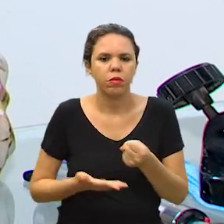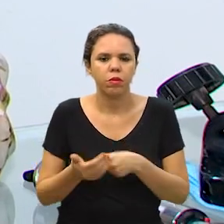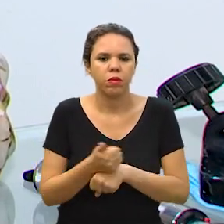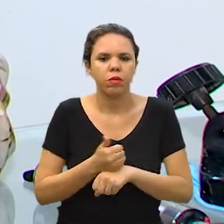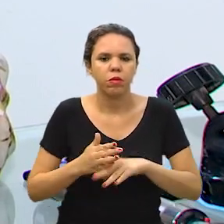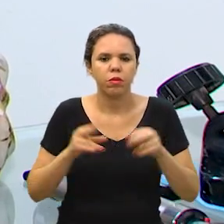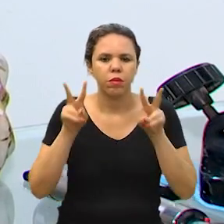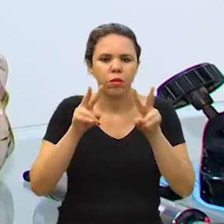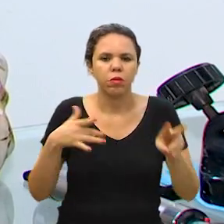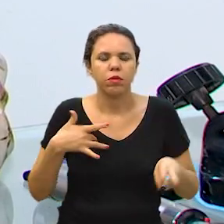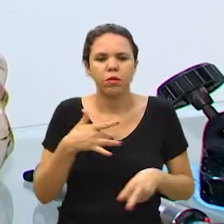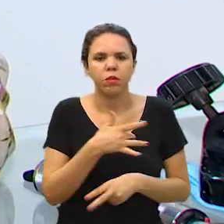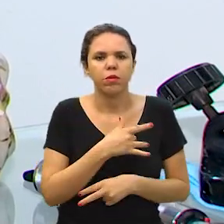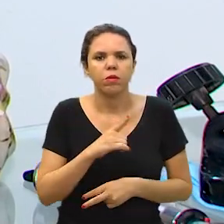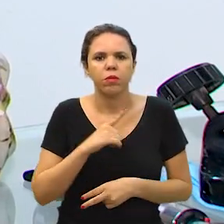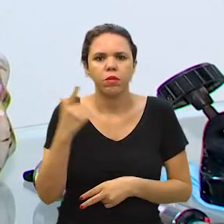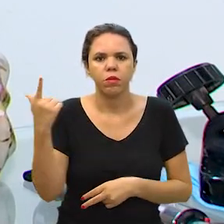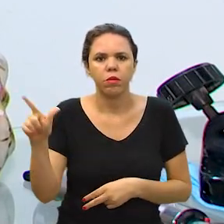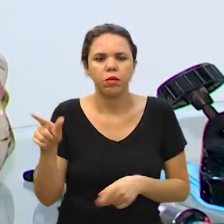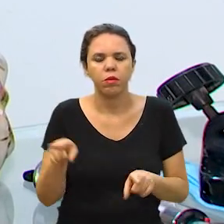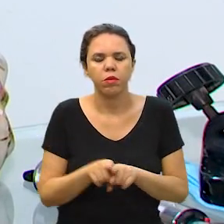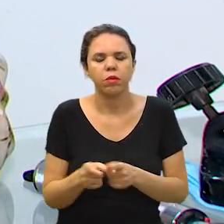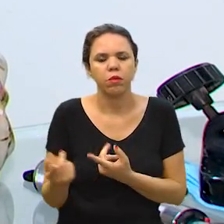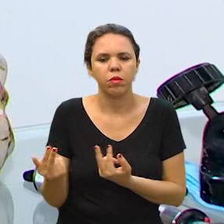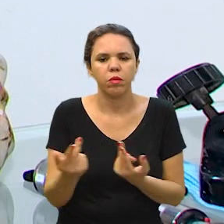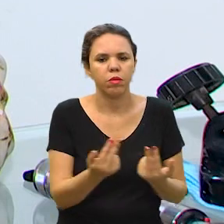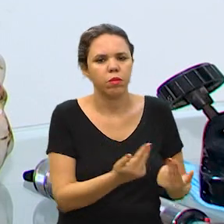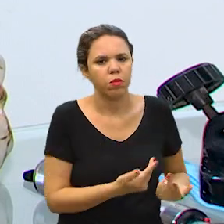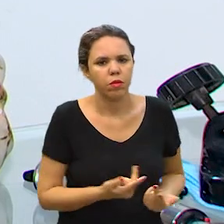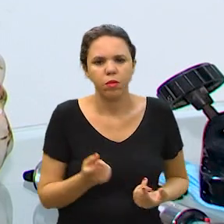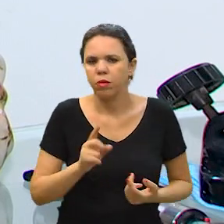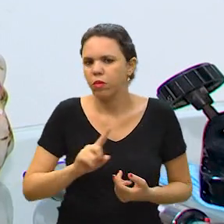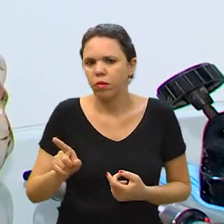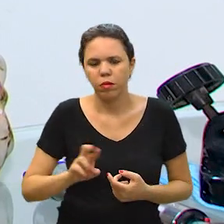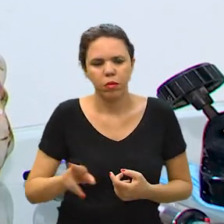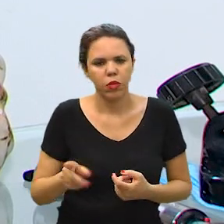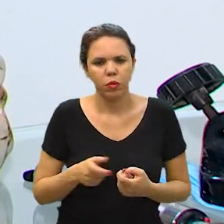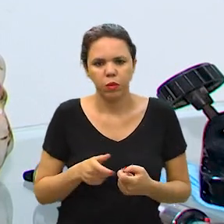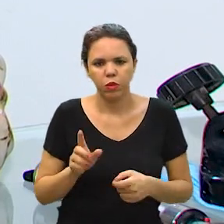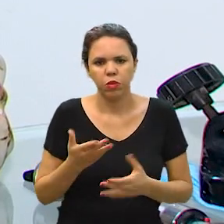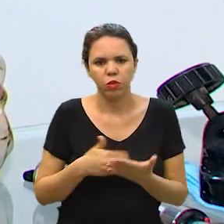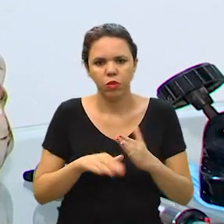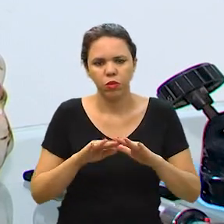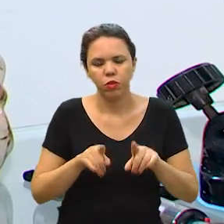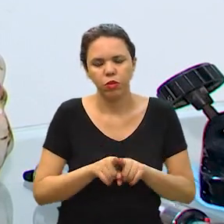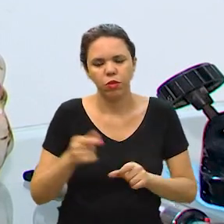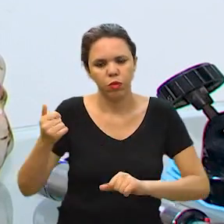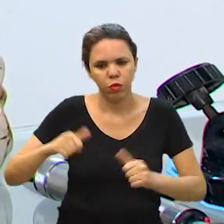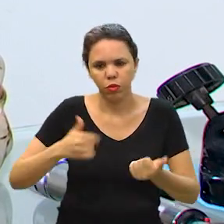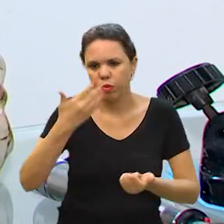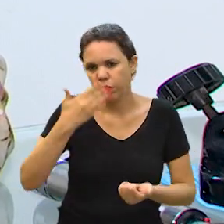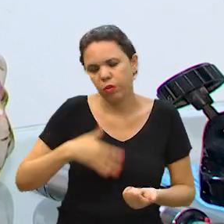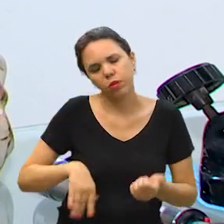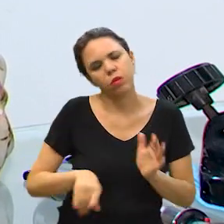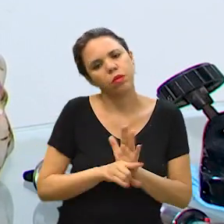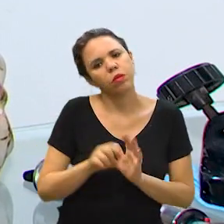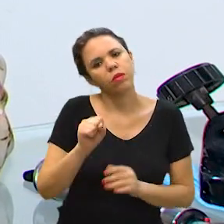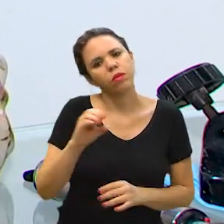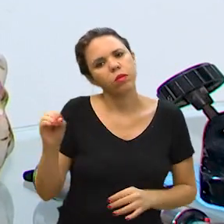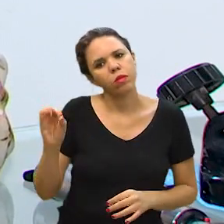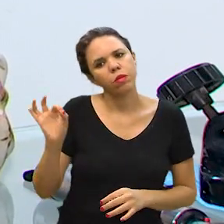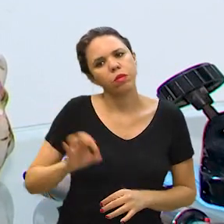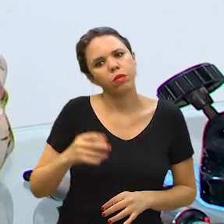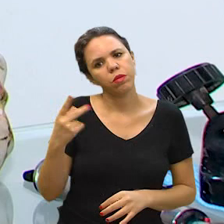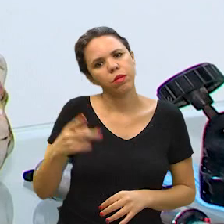como agente primário da saúde visual, como existem outros agentes não médicos dentro das escolas, para avaliar essas crianças,